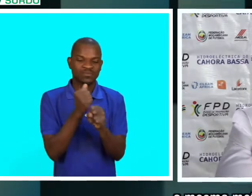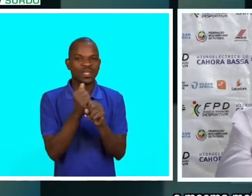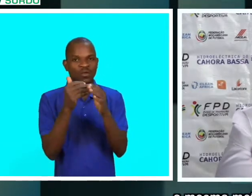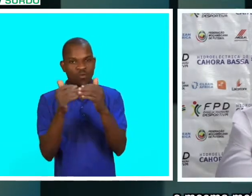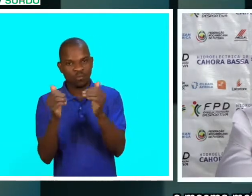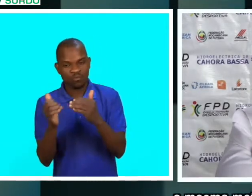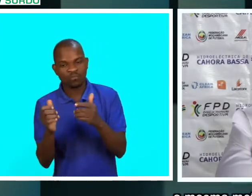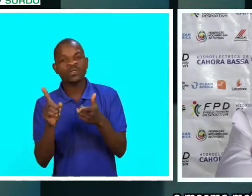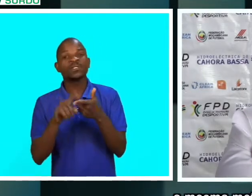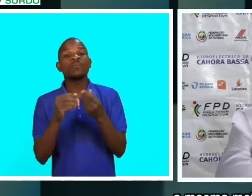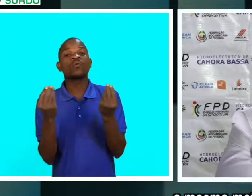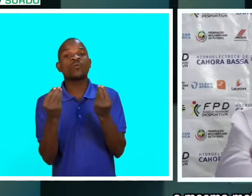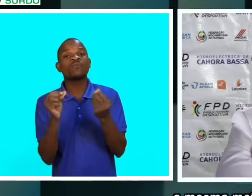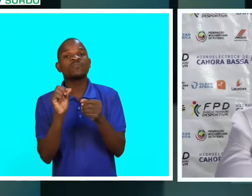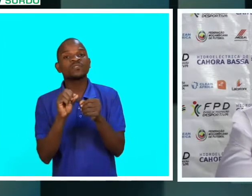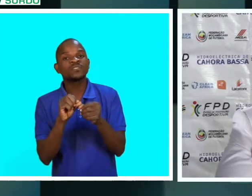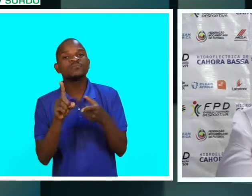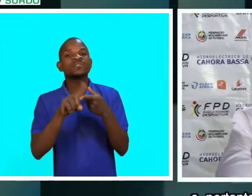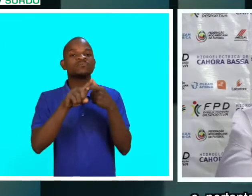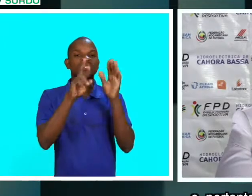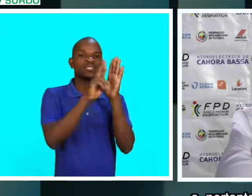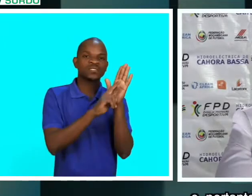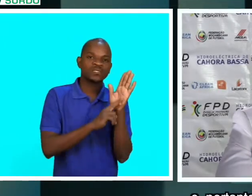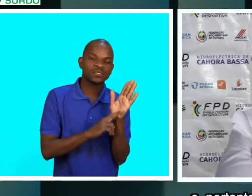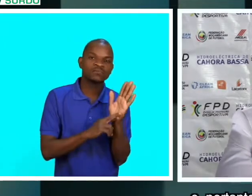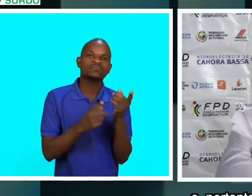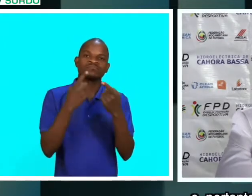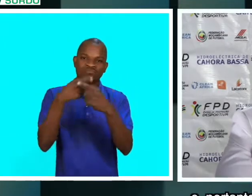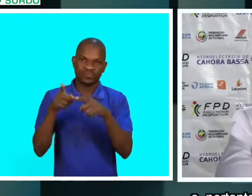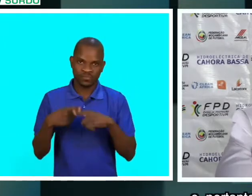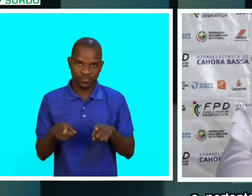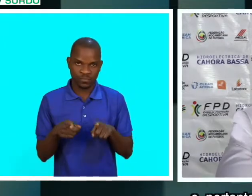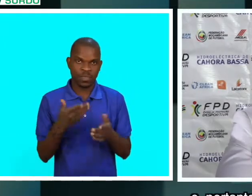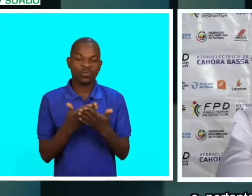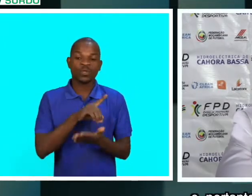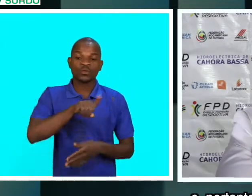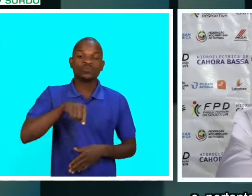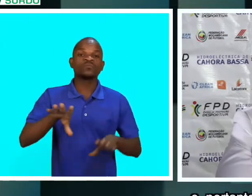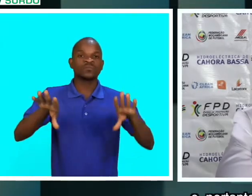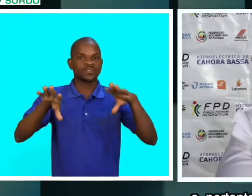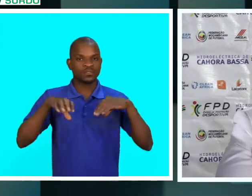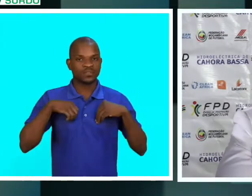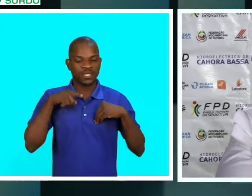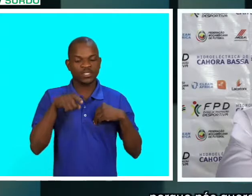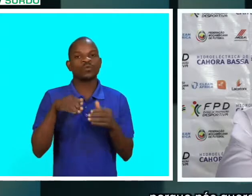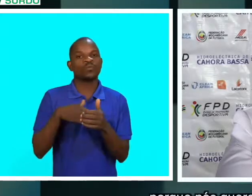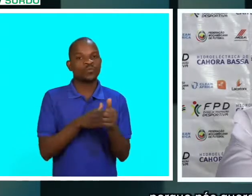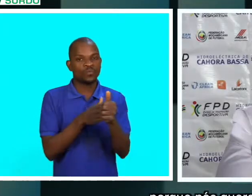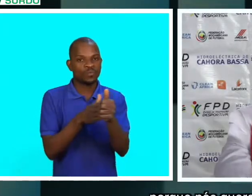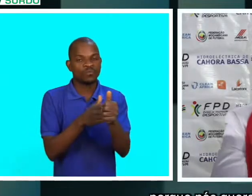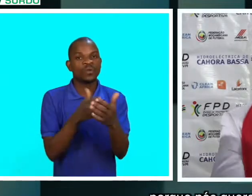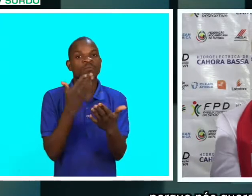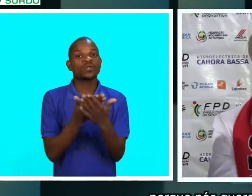a mesma metodologia, o mesmo código de disciplina, e, portanto, nós vamos assumir esta orientação, porque